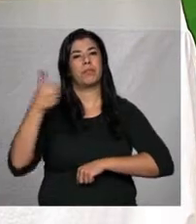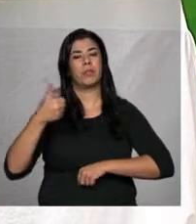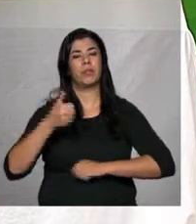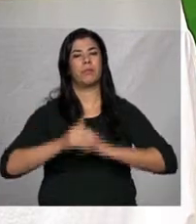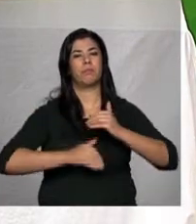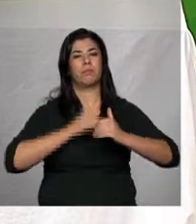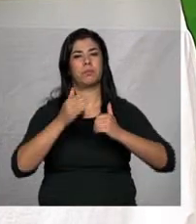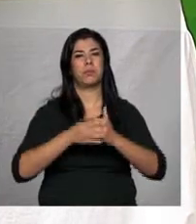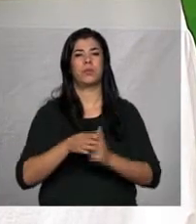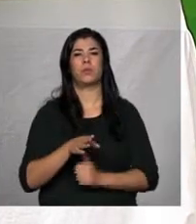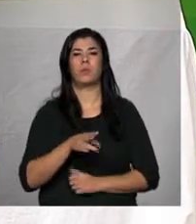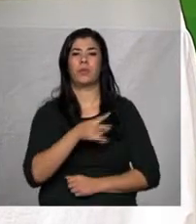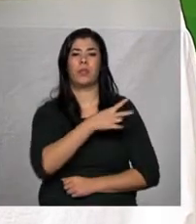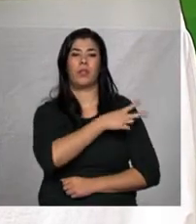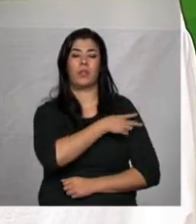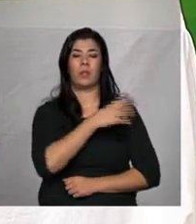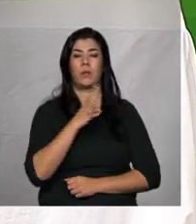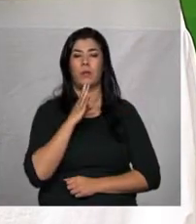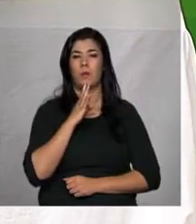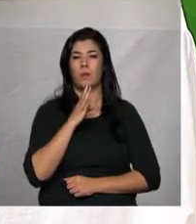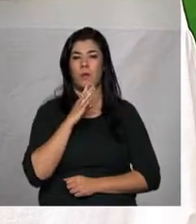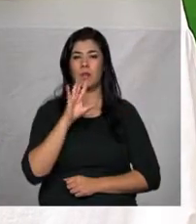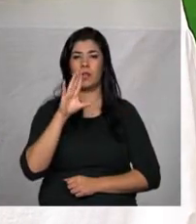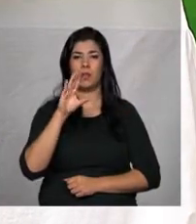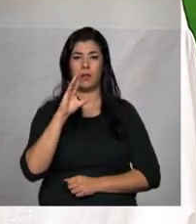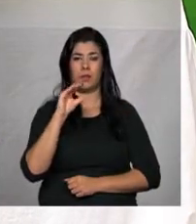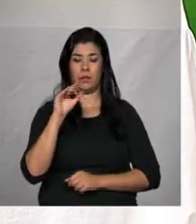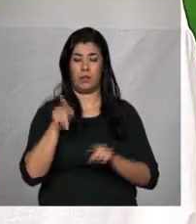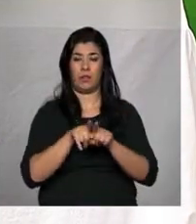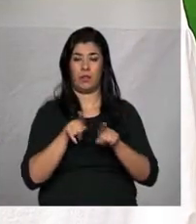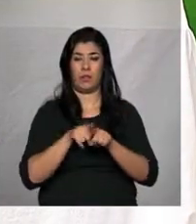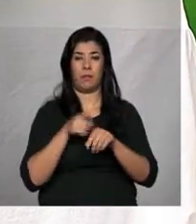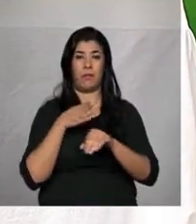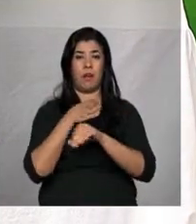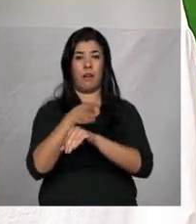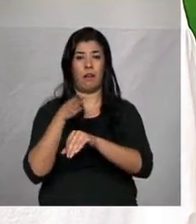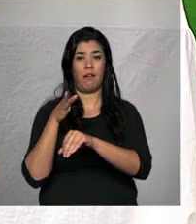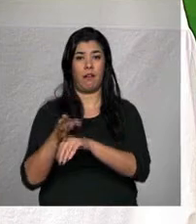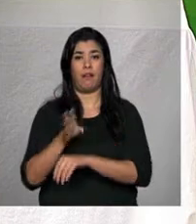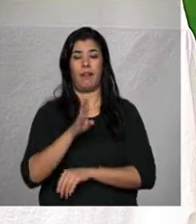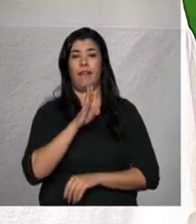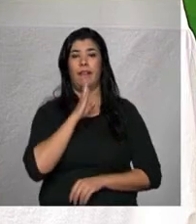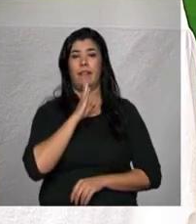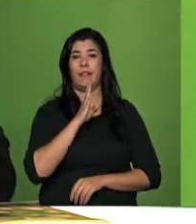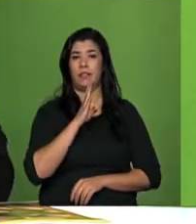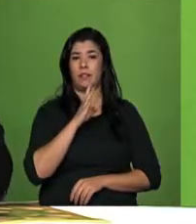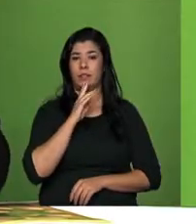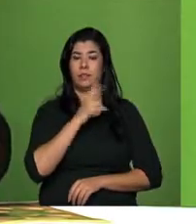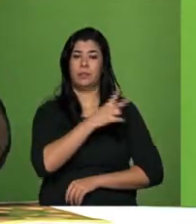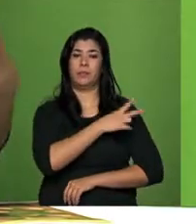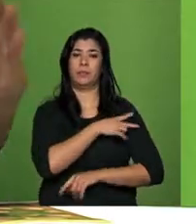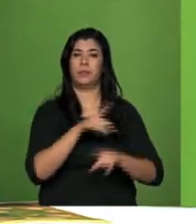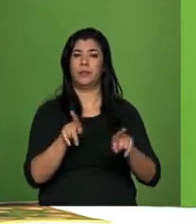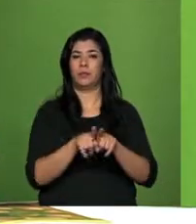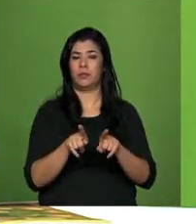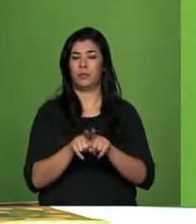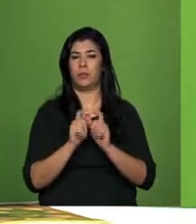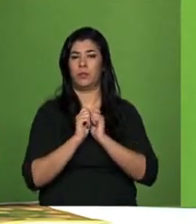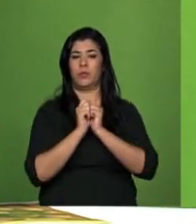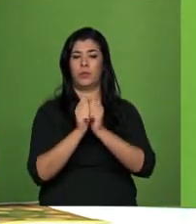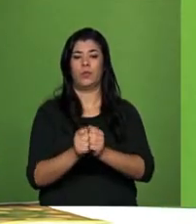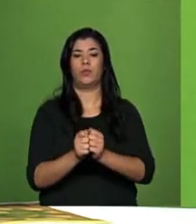científico nesse país, ou seja, o acesso ao conhecimento, acesso à biodiversidade para gerar conhecimento, com